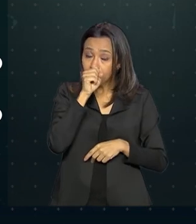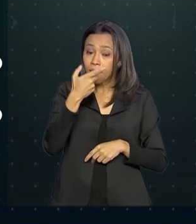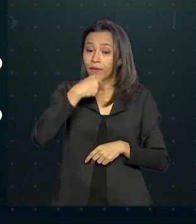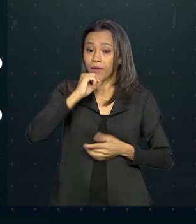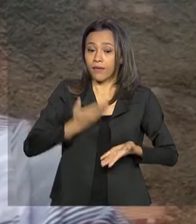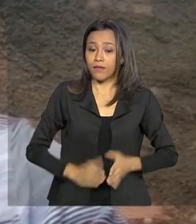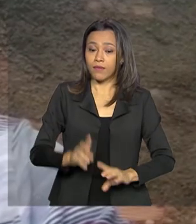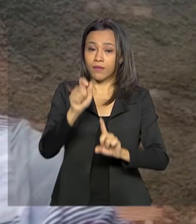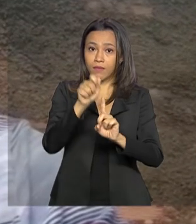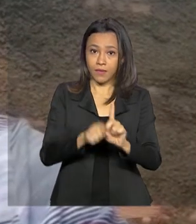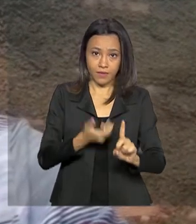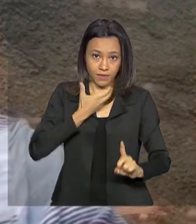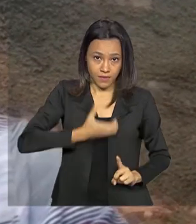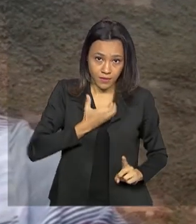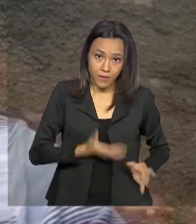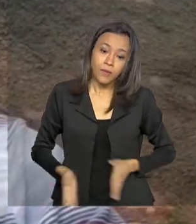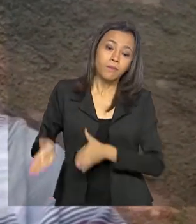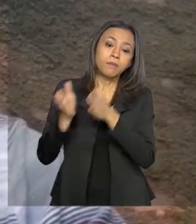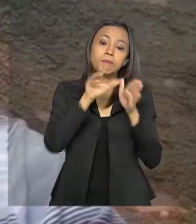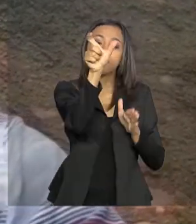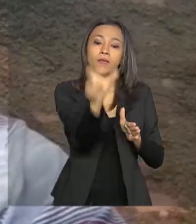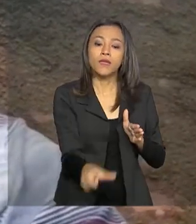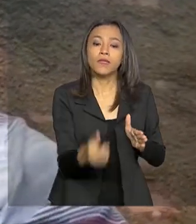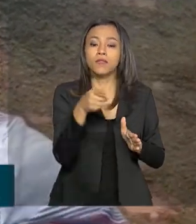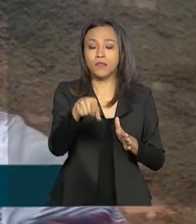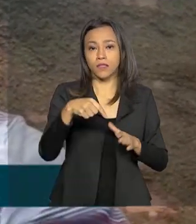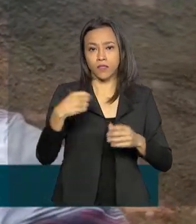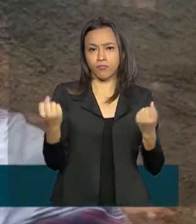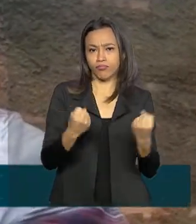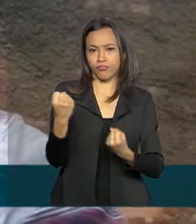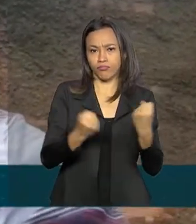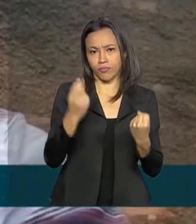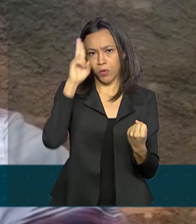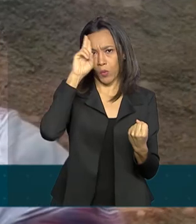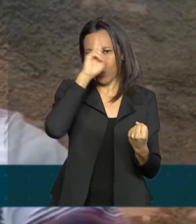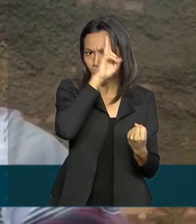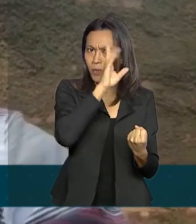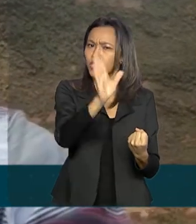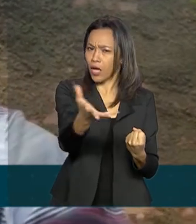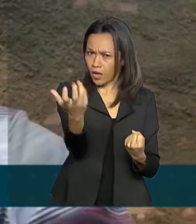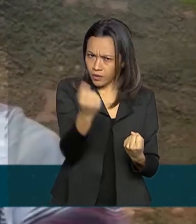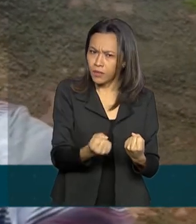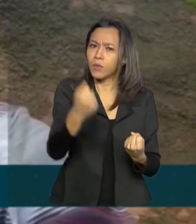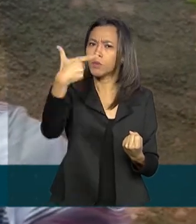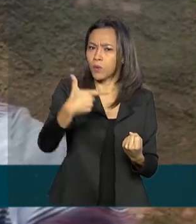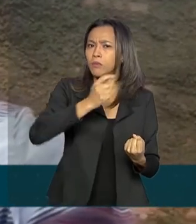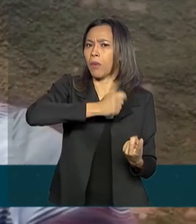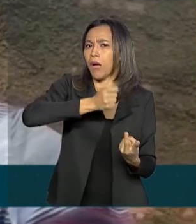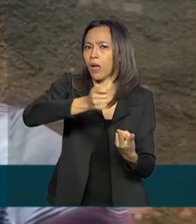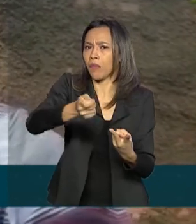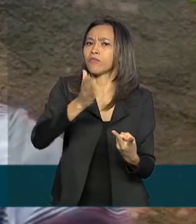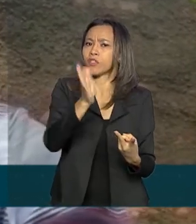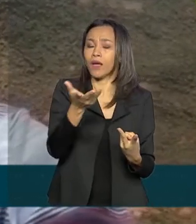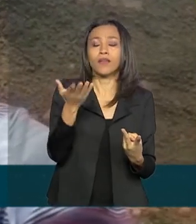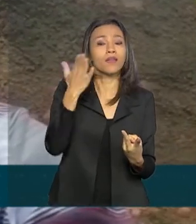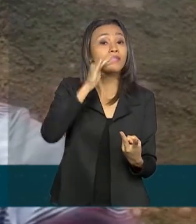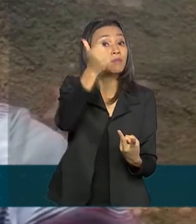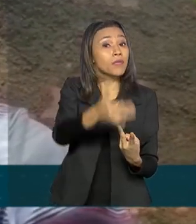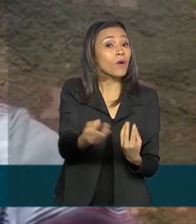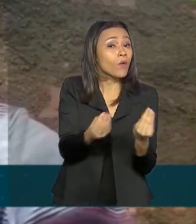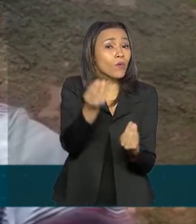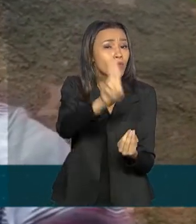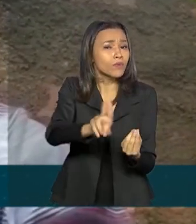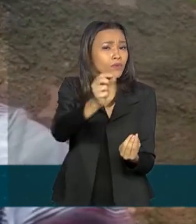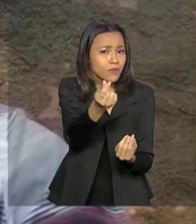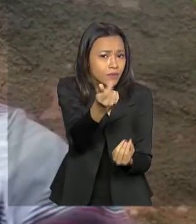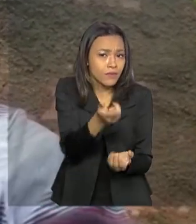dezembro. Este motorista de aplicativo recebeu as duas parcelas e fala como utilizou o dinheiro. Este auxílio deu